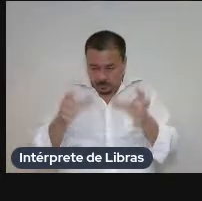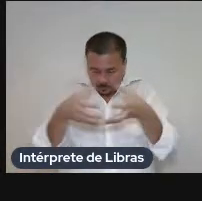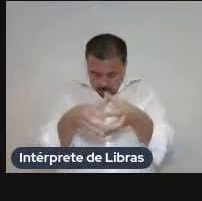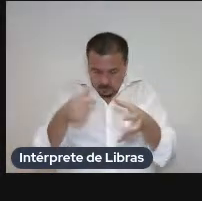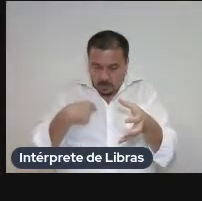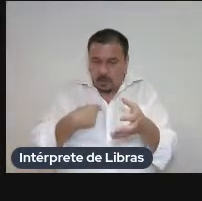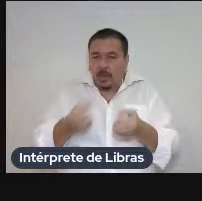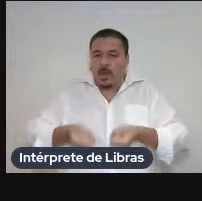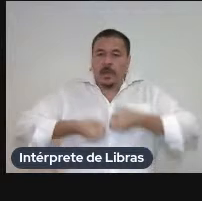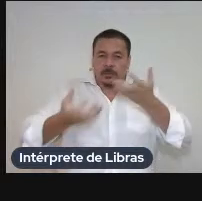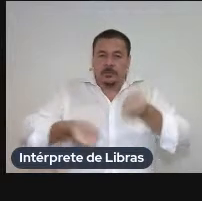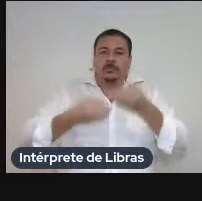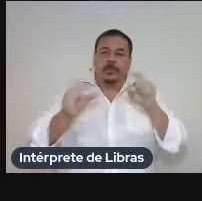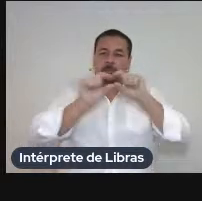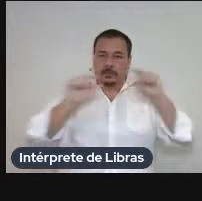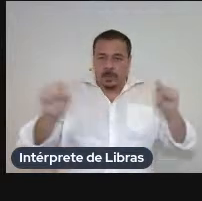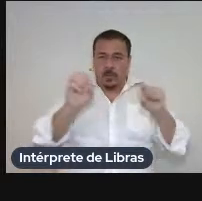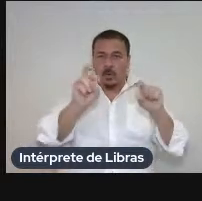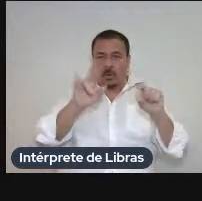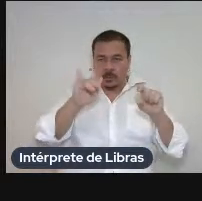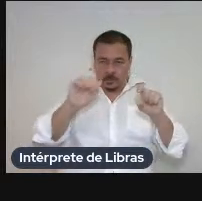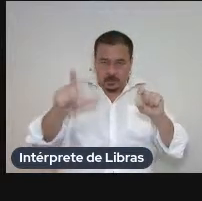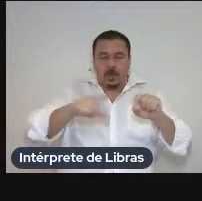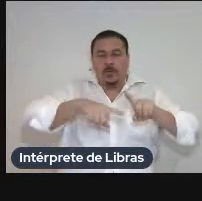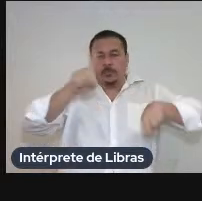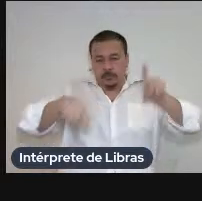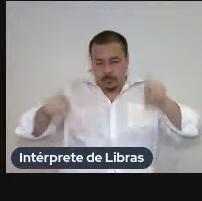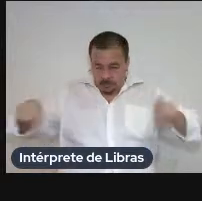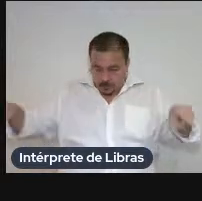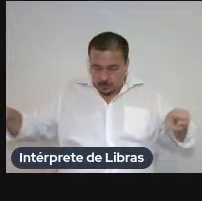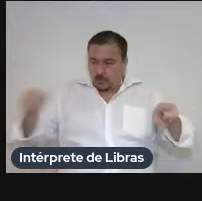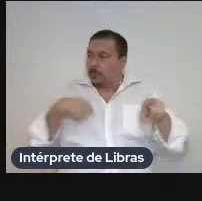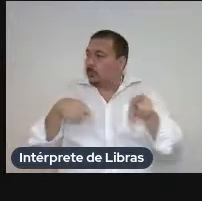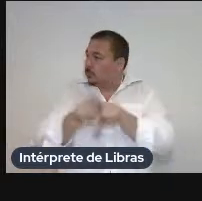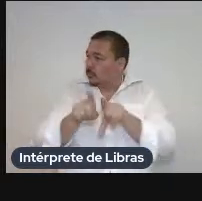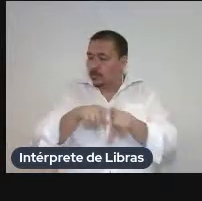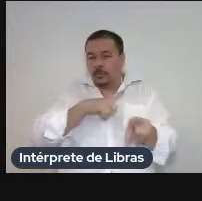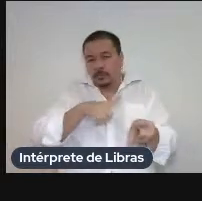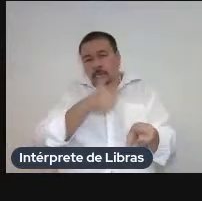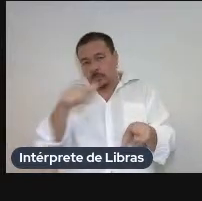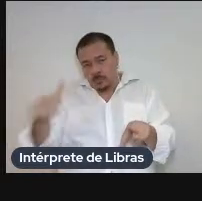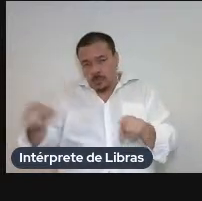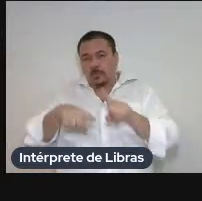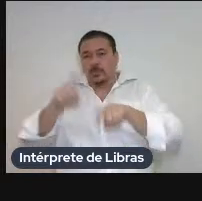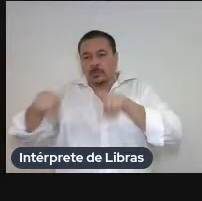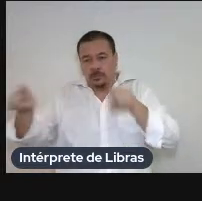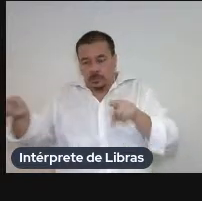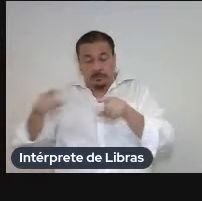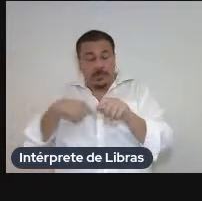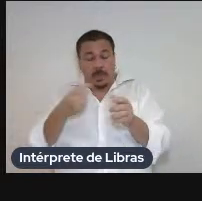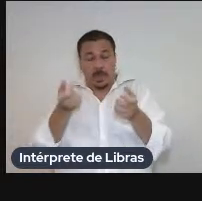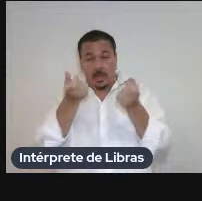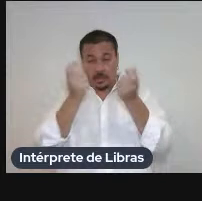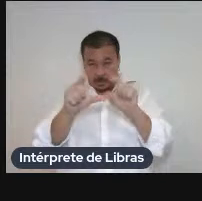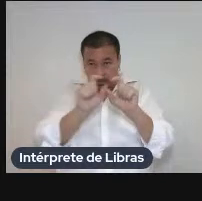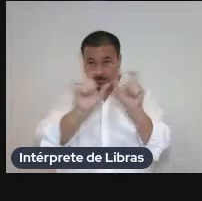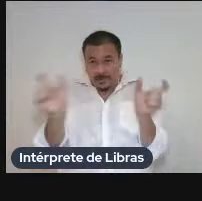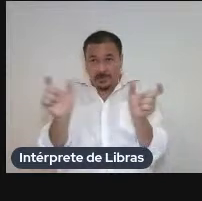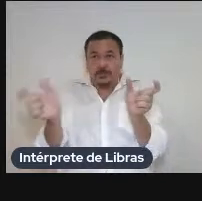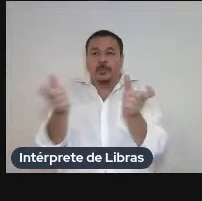variações temos temos as outras expressões equivalentes né esse daqui foi